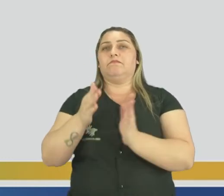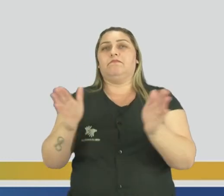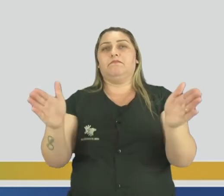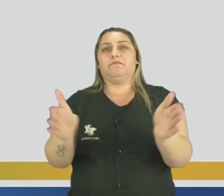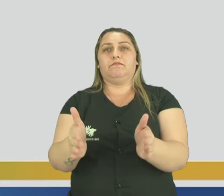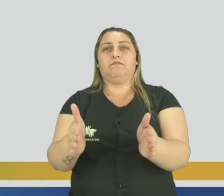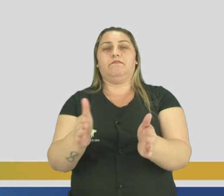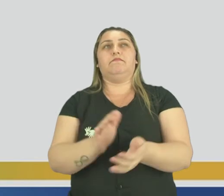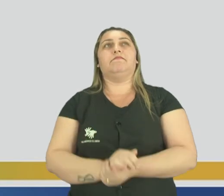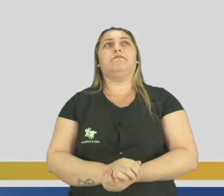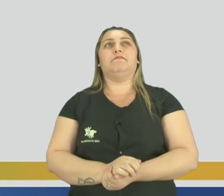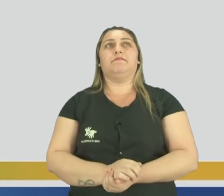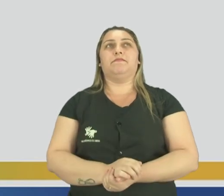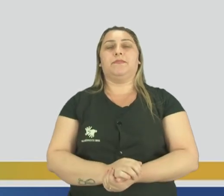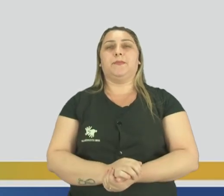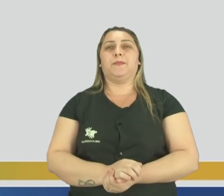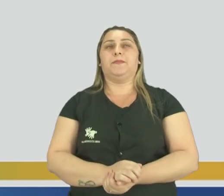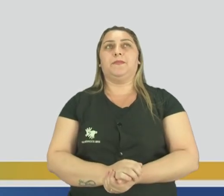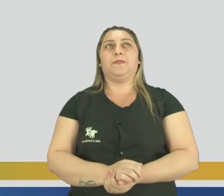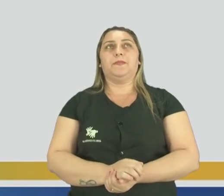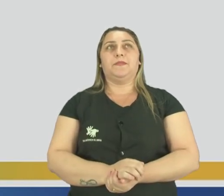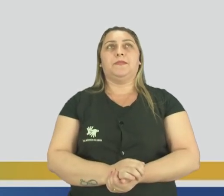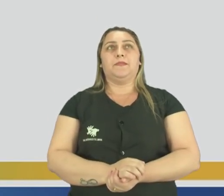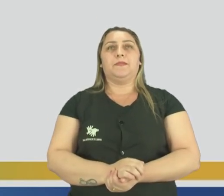tudo. É bastante interessante também.